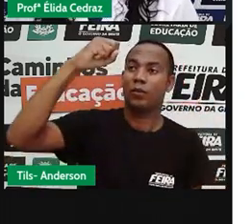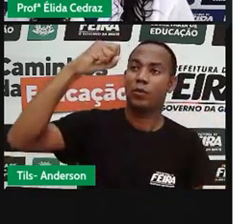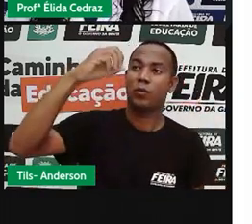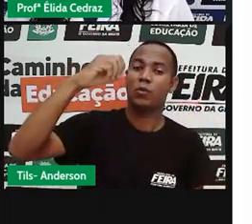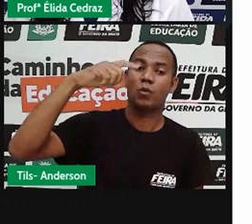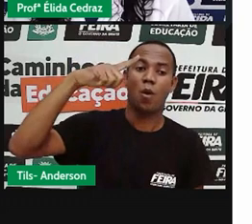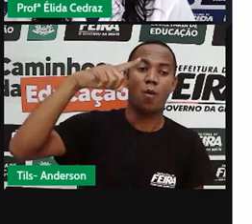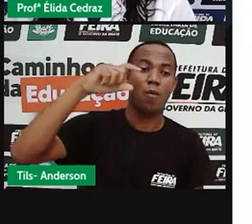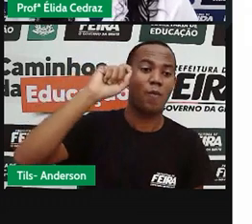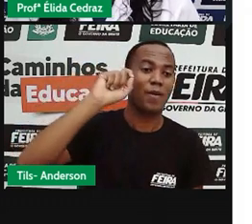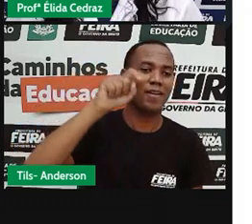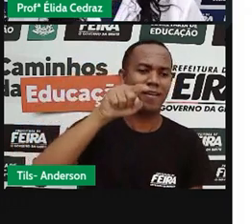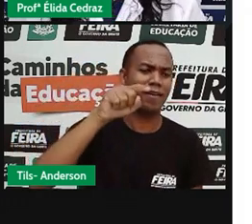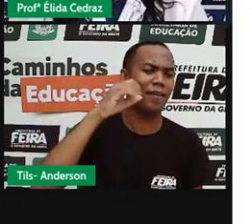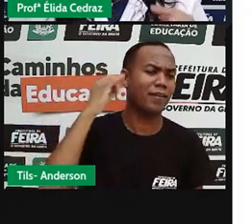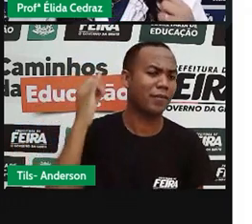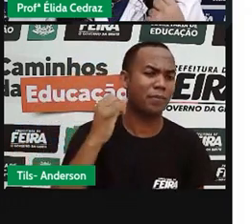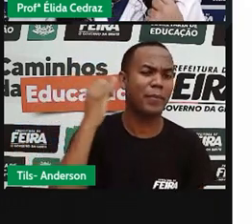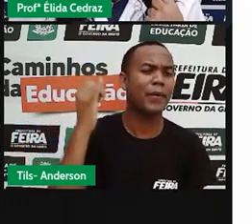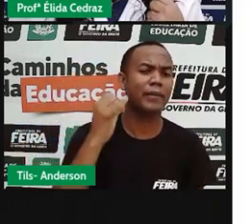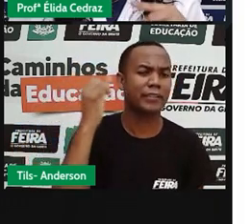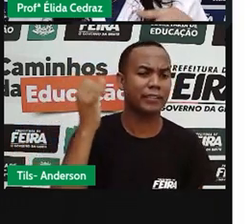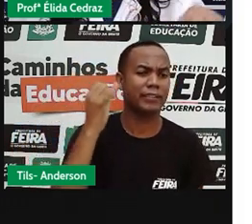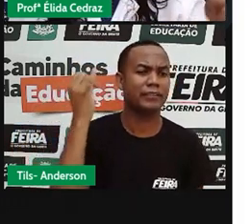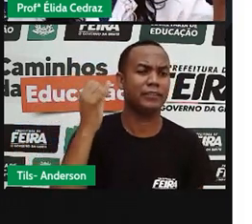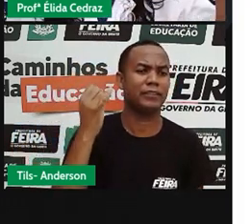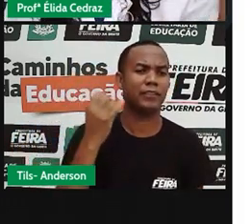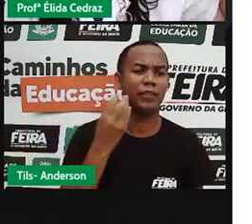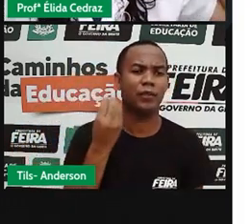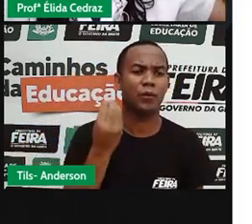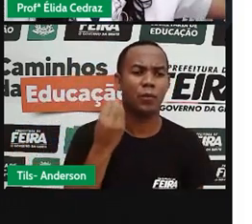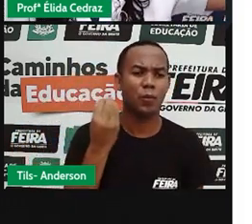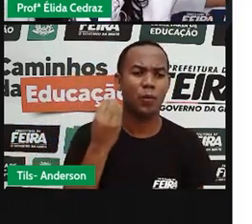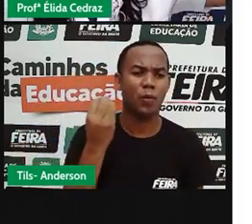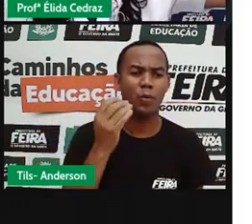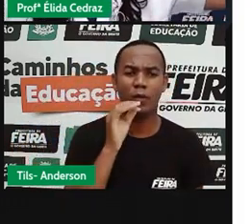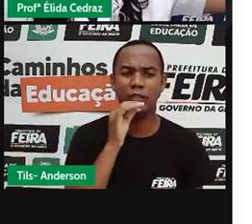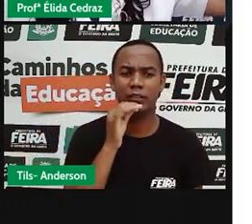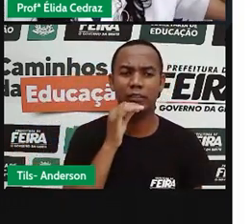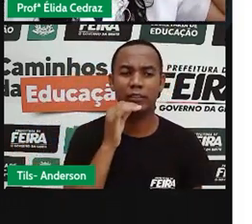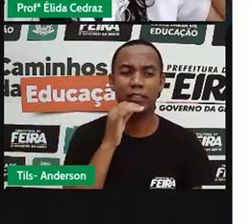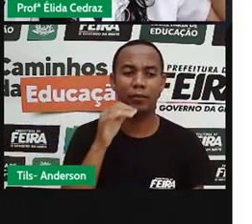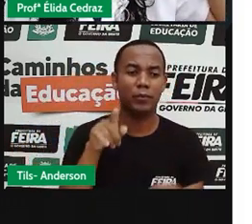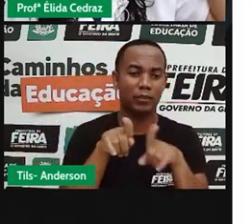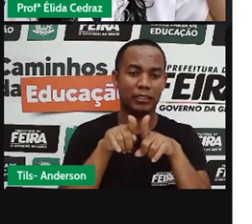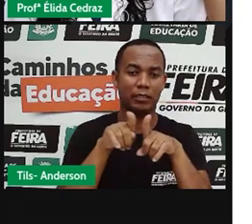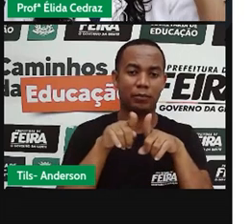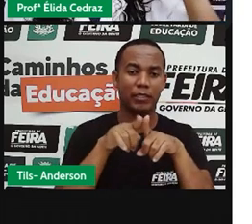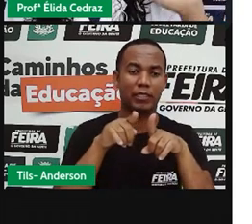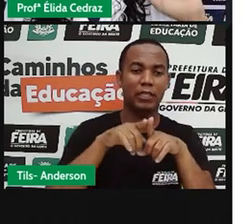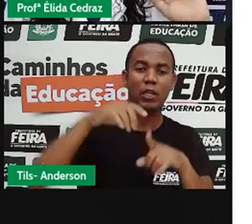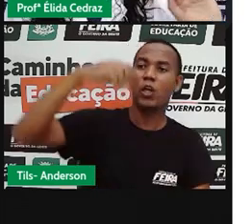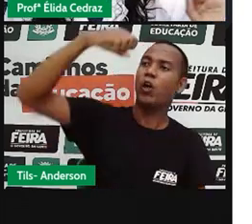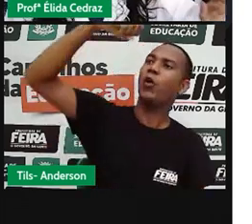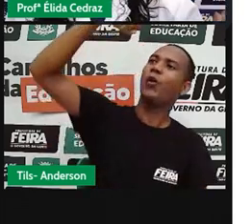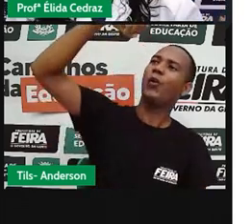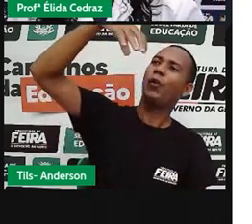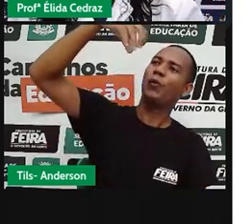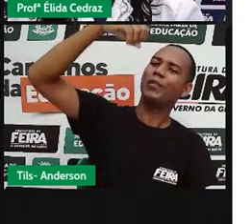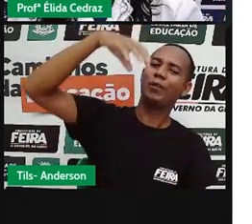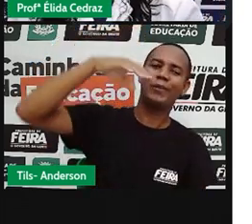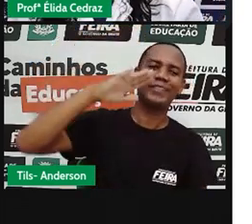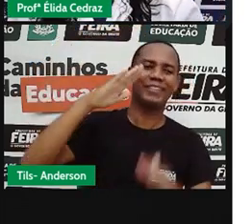a energia pode ser captada e aquelas placas que ficam nos telhados ou em